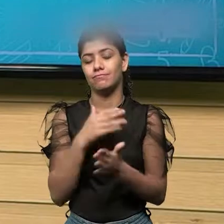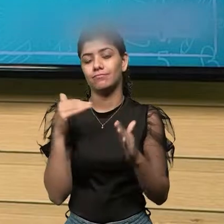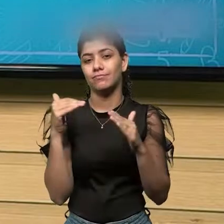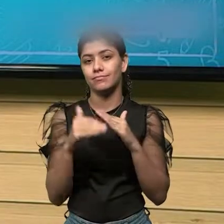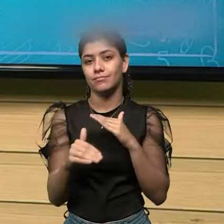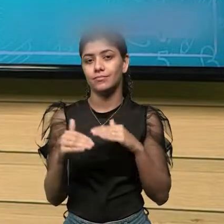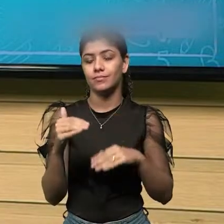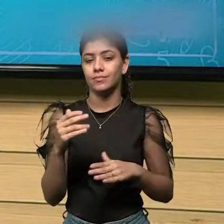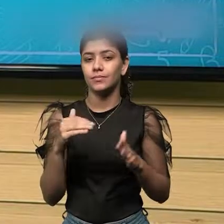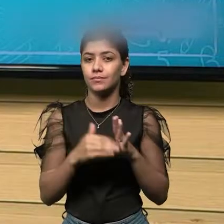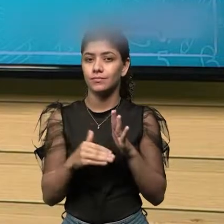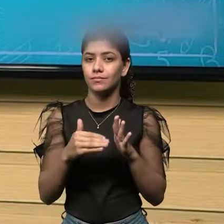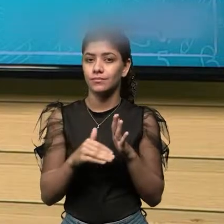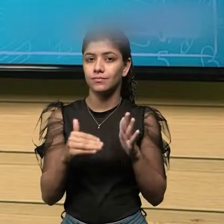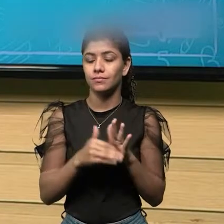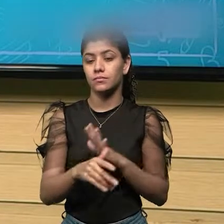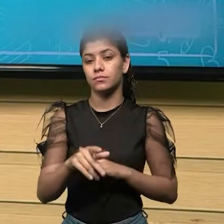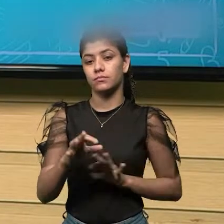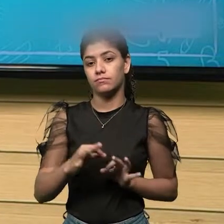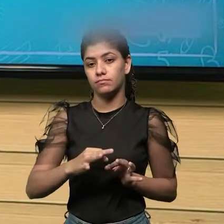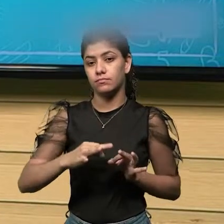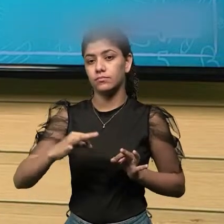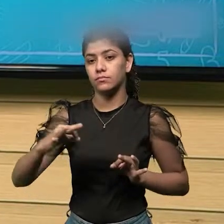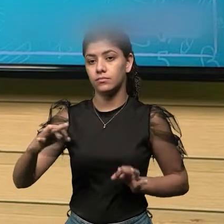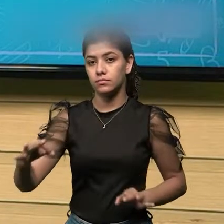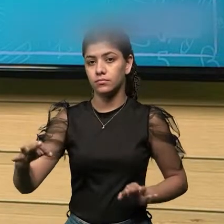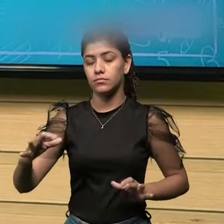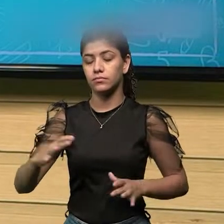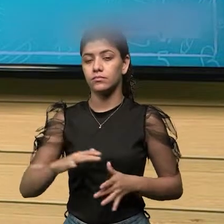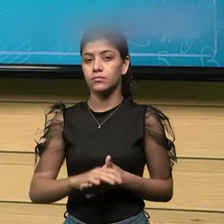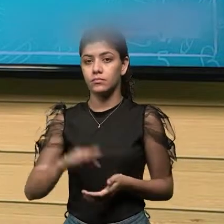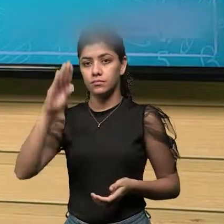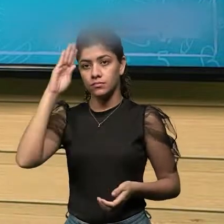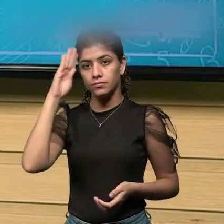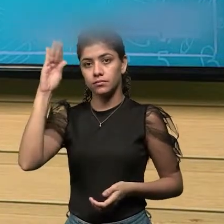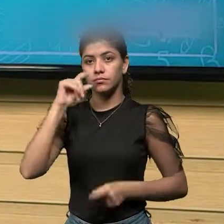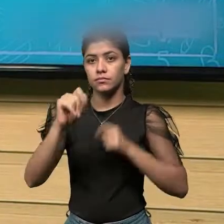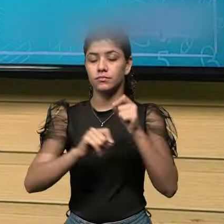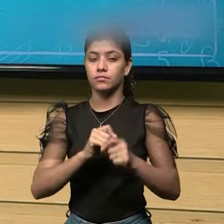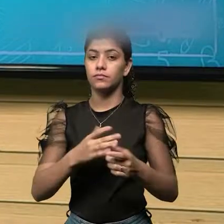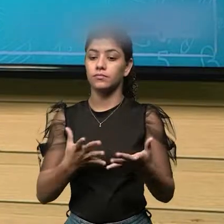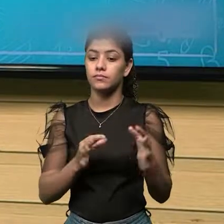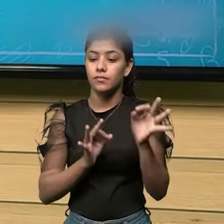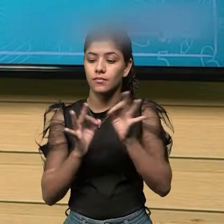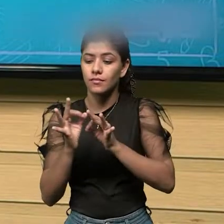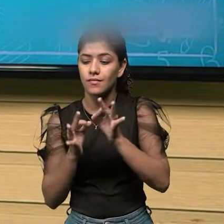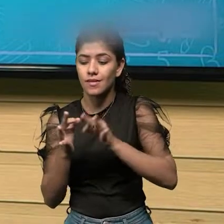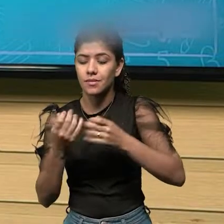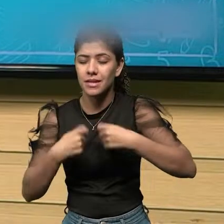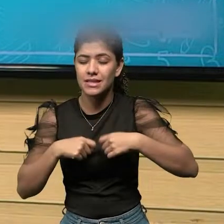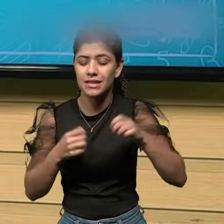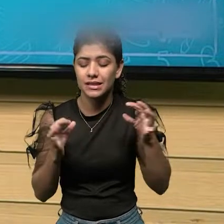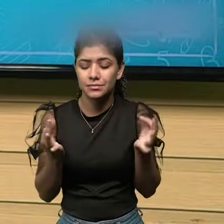unidade, numa tomada de medida, principalmente de precisão, como a gente viu aqui.